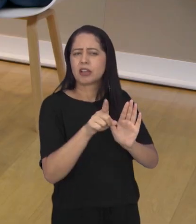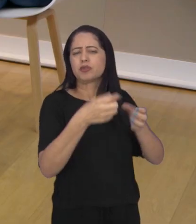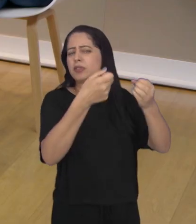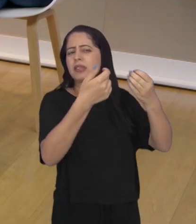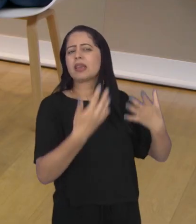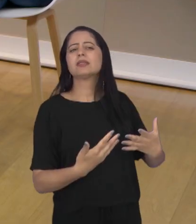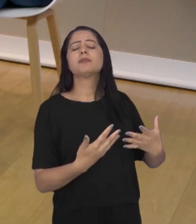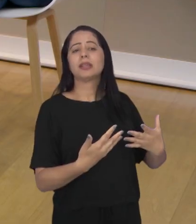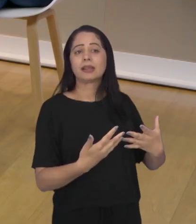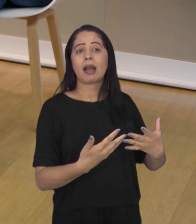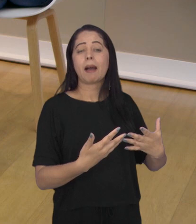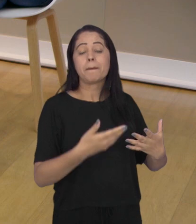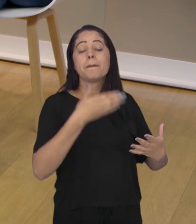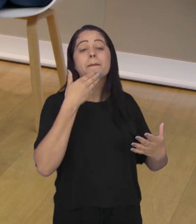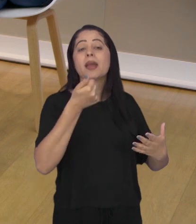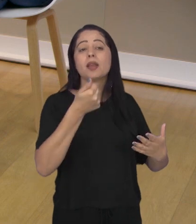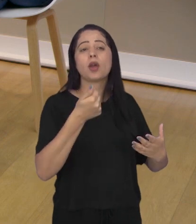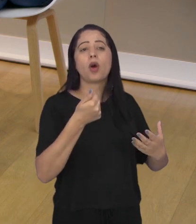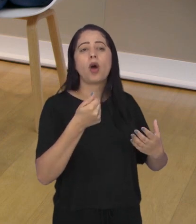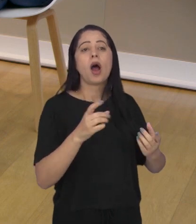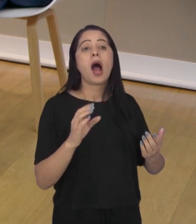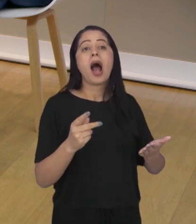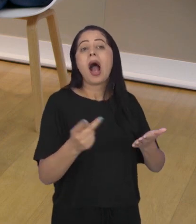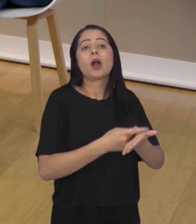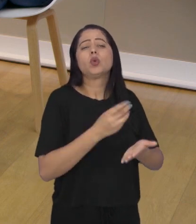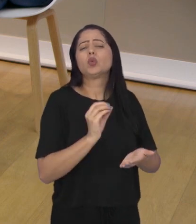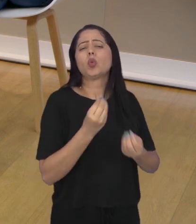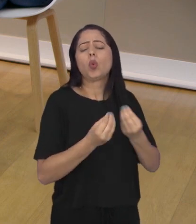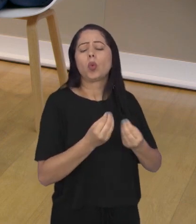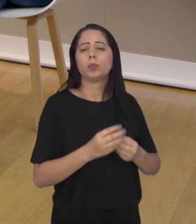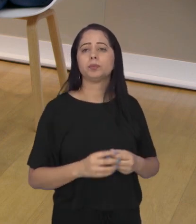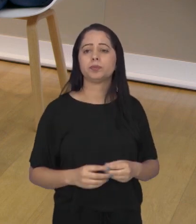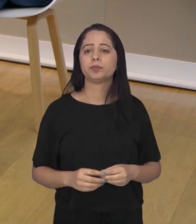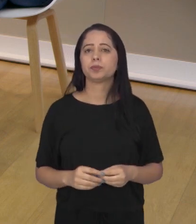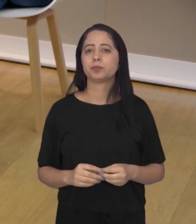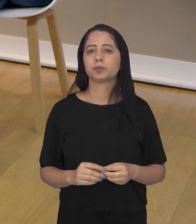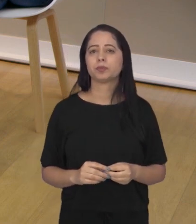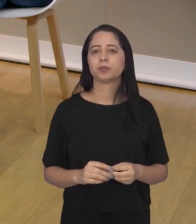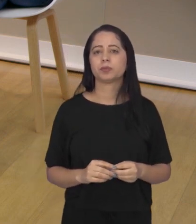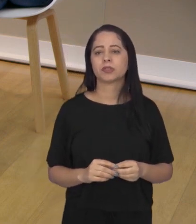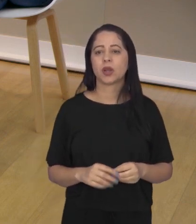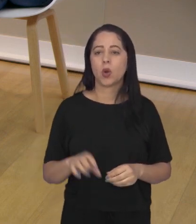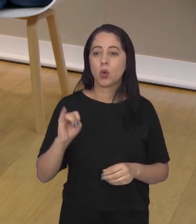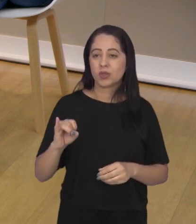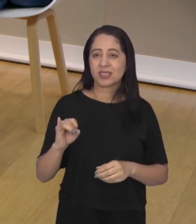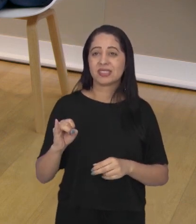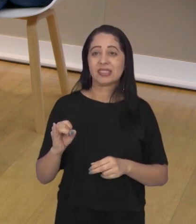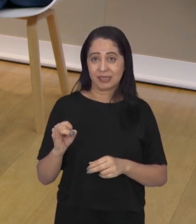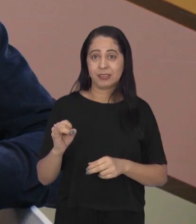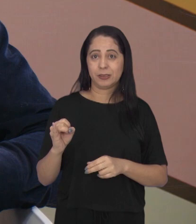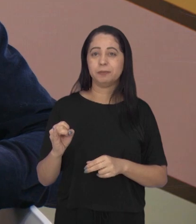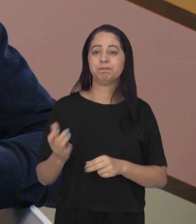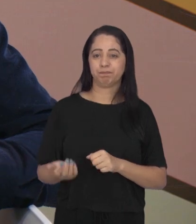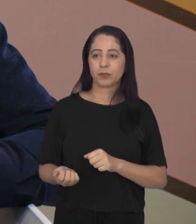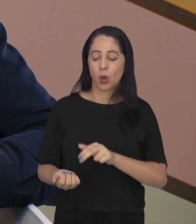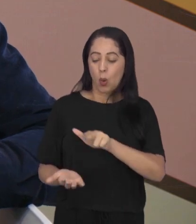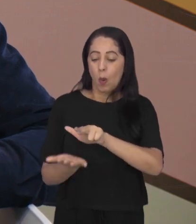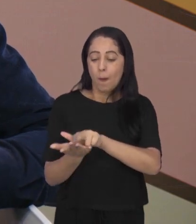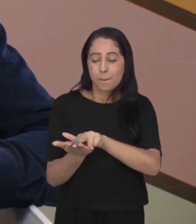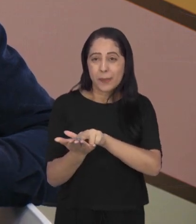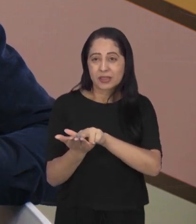sobre esse assunto no primeiro bloco, mas explica direitinho pra gente o que acontece? A hospitalização prolongada